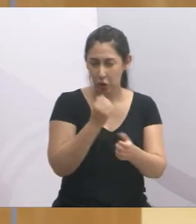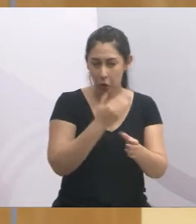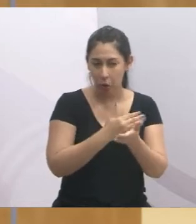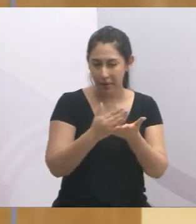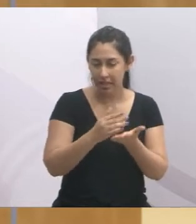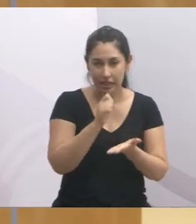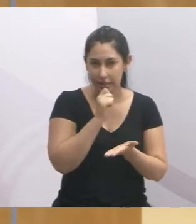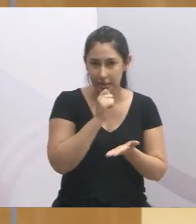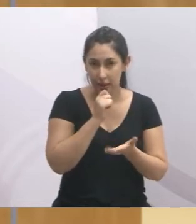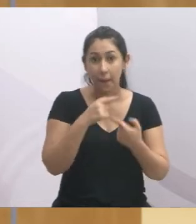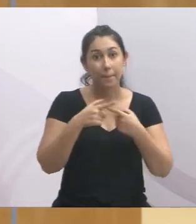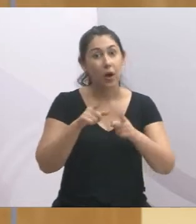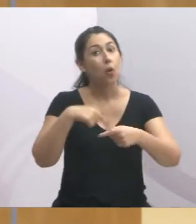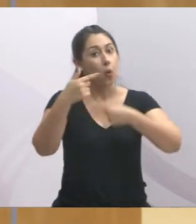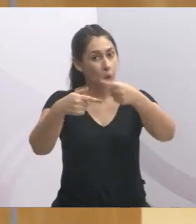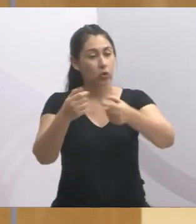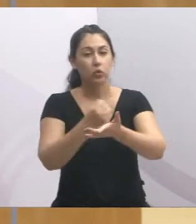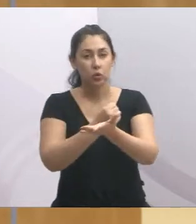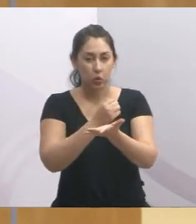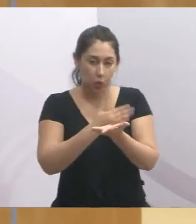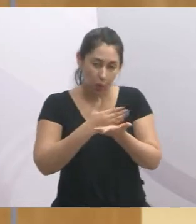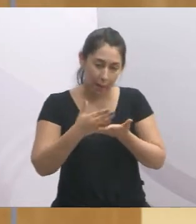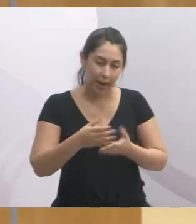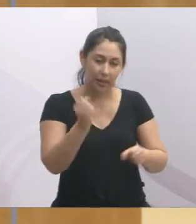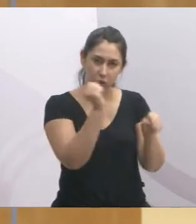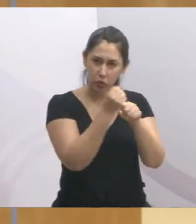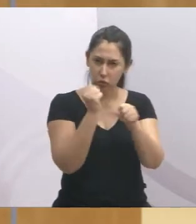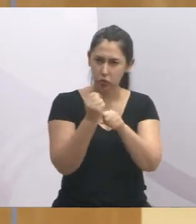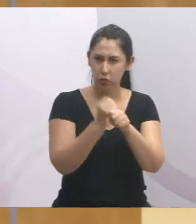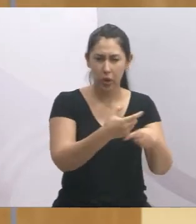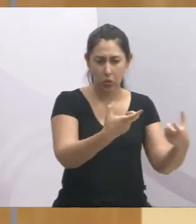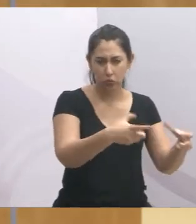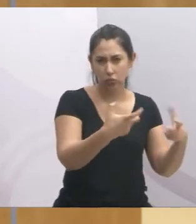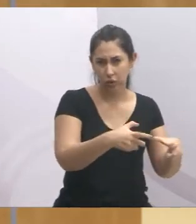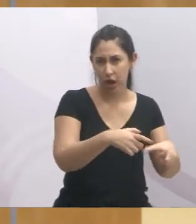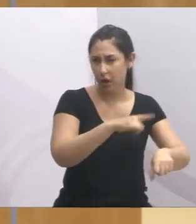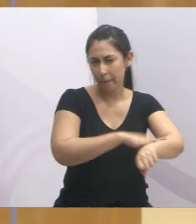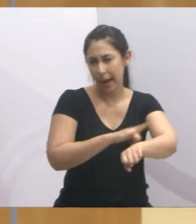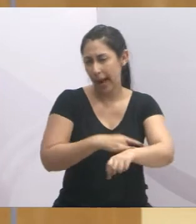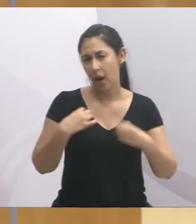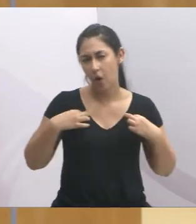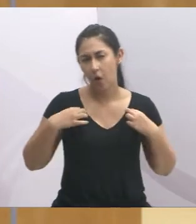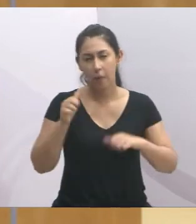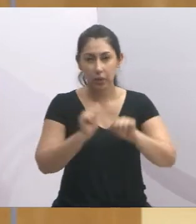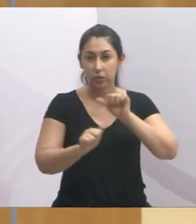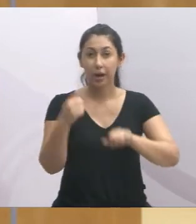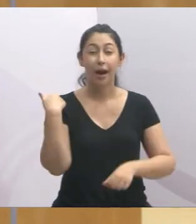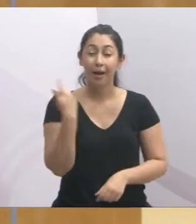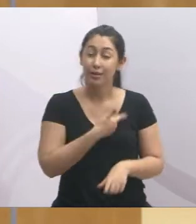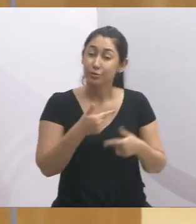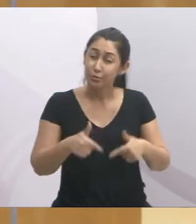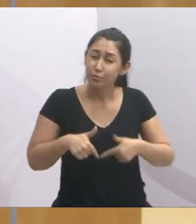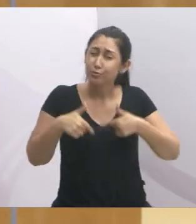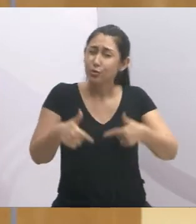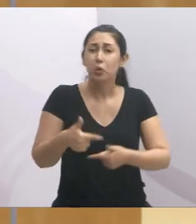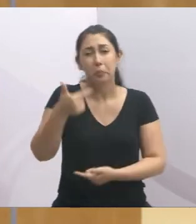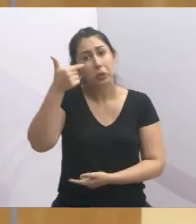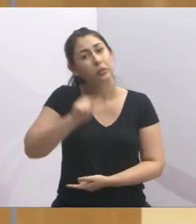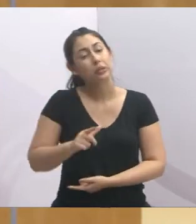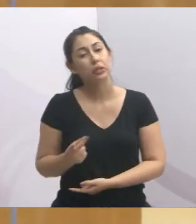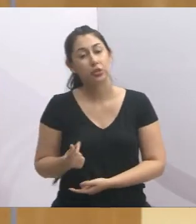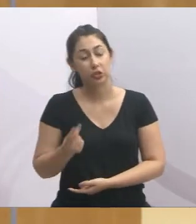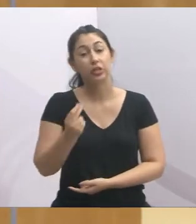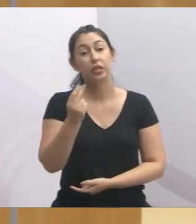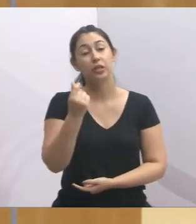ano que vem já começa a construção do vestiário do CECAP, que foi uma grande luta. A gente trabalhou muito para conseguir levantar essa verba.